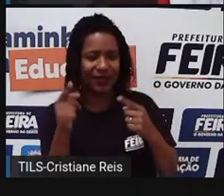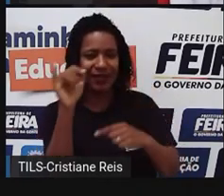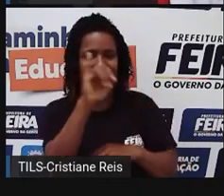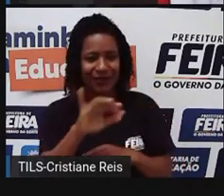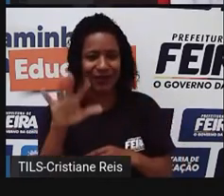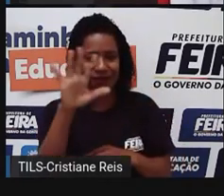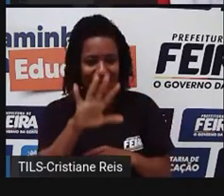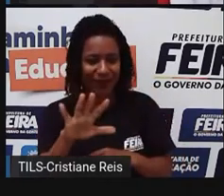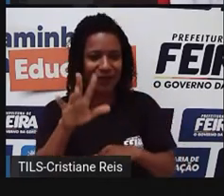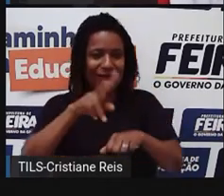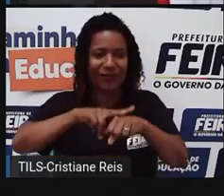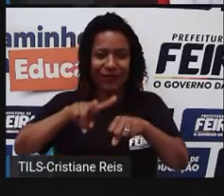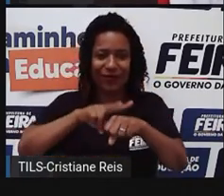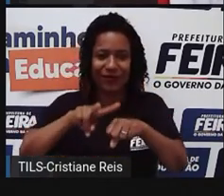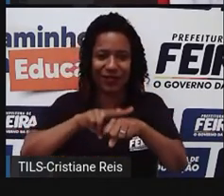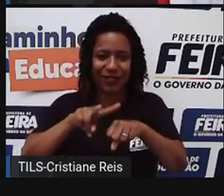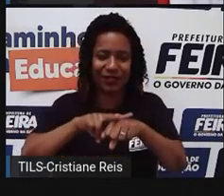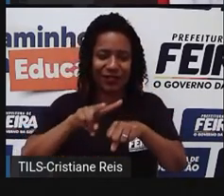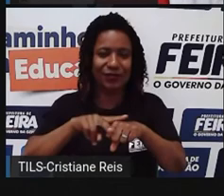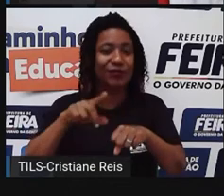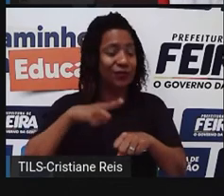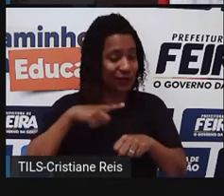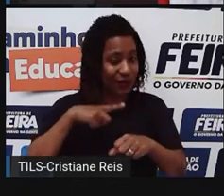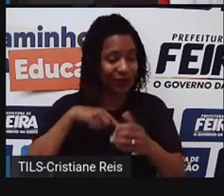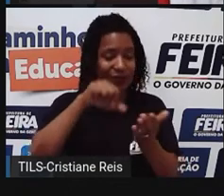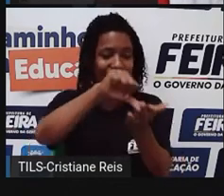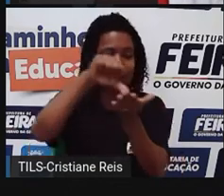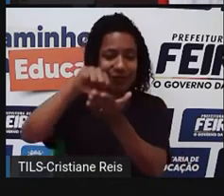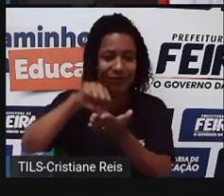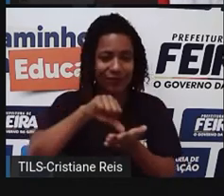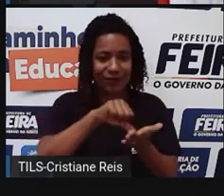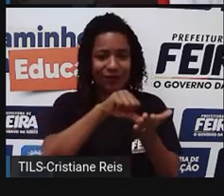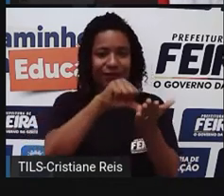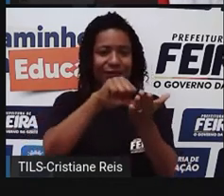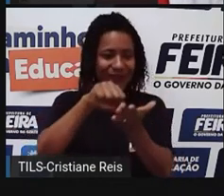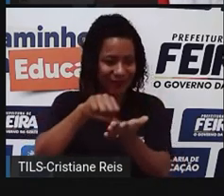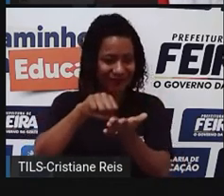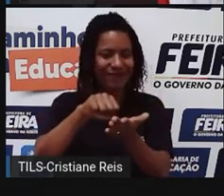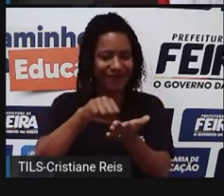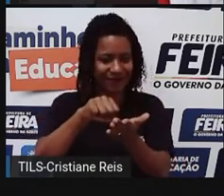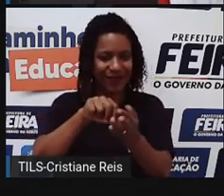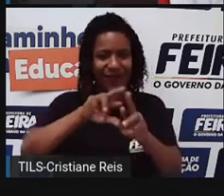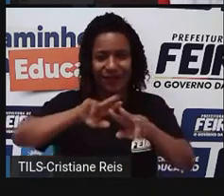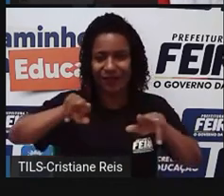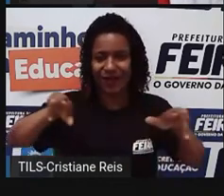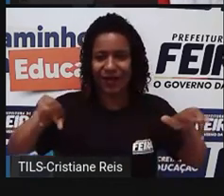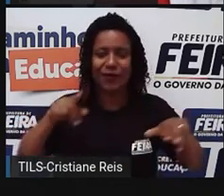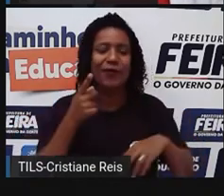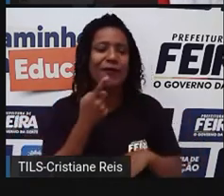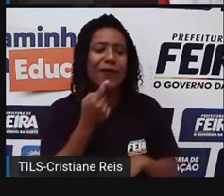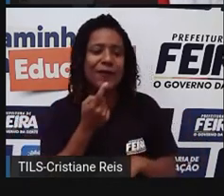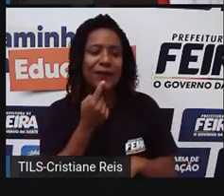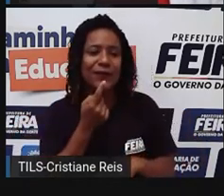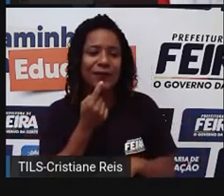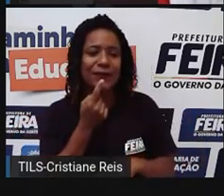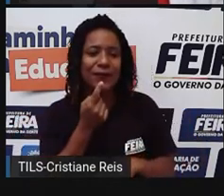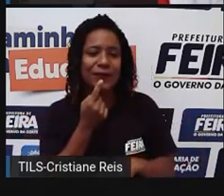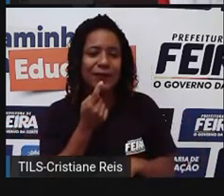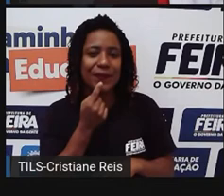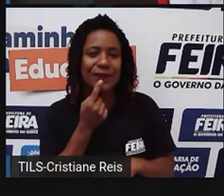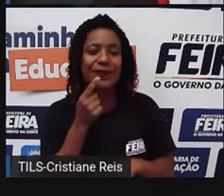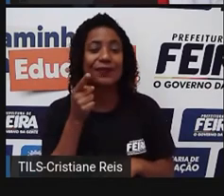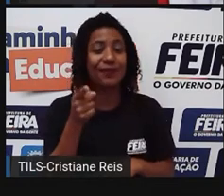o espaço, né, bipolar, né, representado pelos países capitalistas. E esse vermelhinho aqui, o espaço